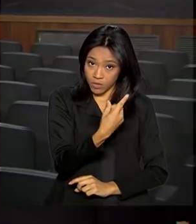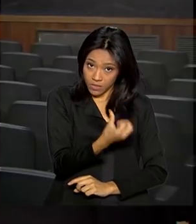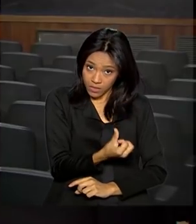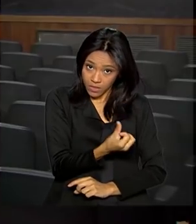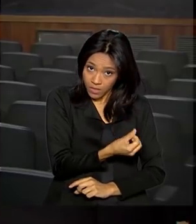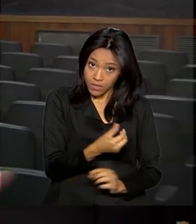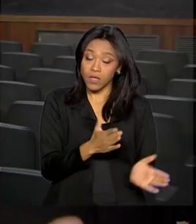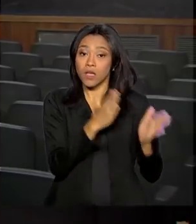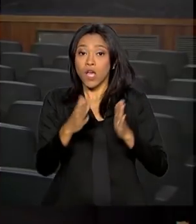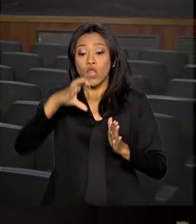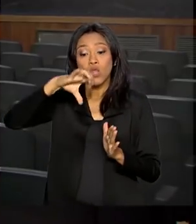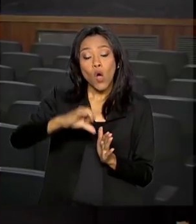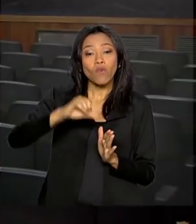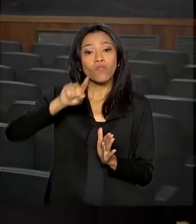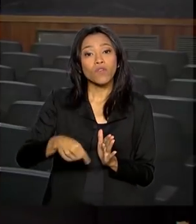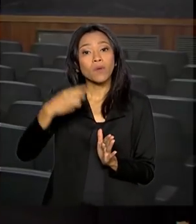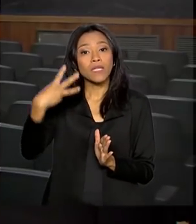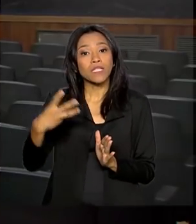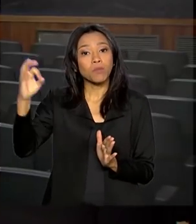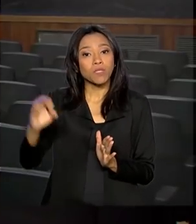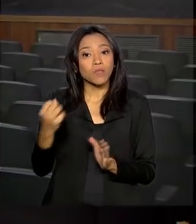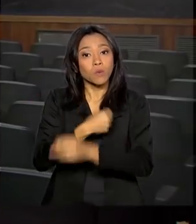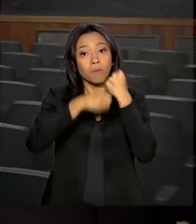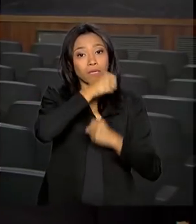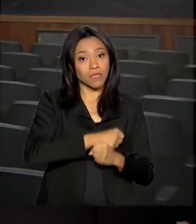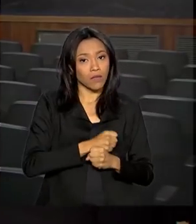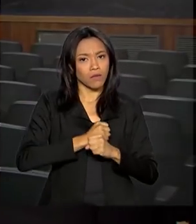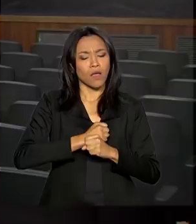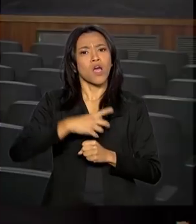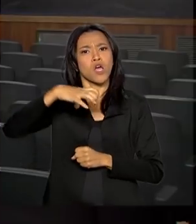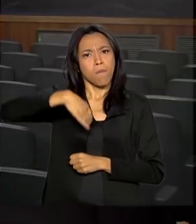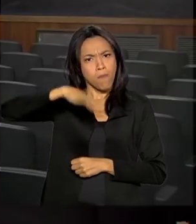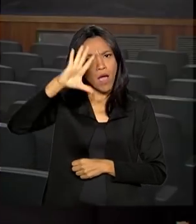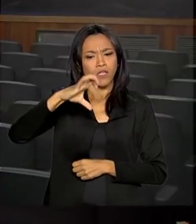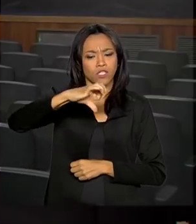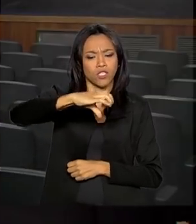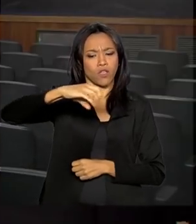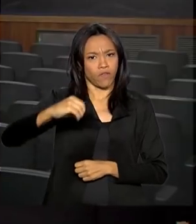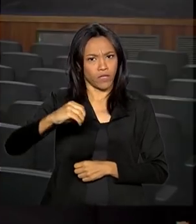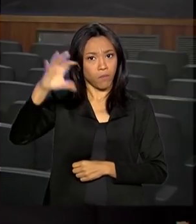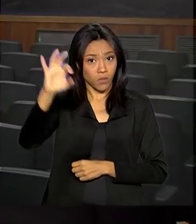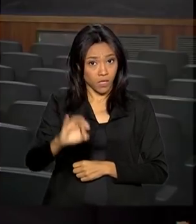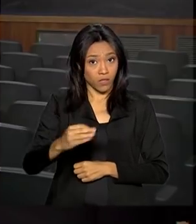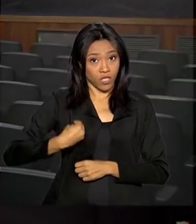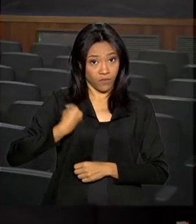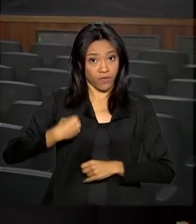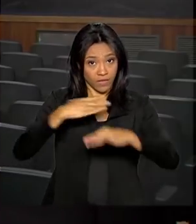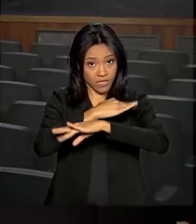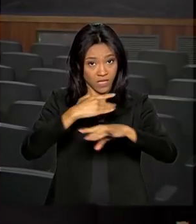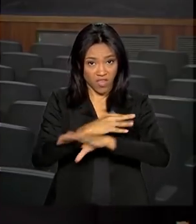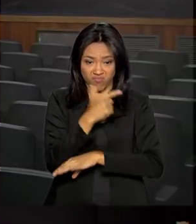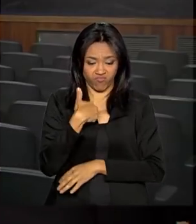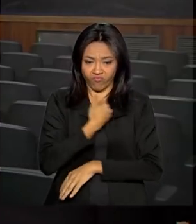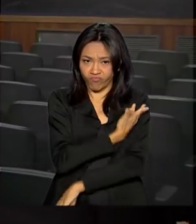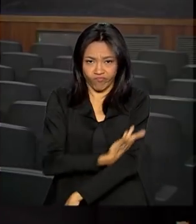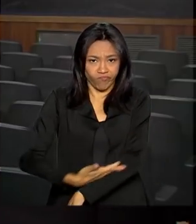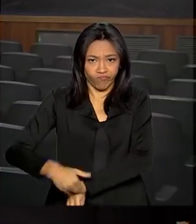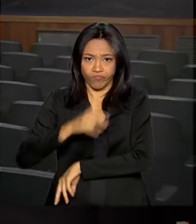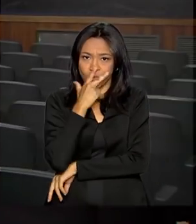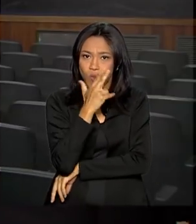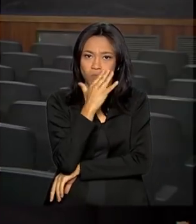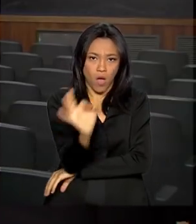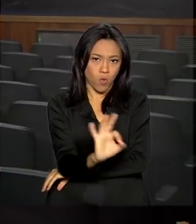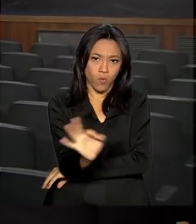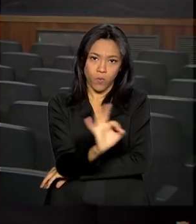9,3% no ano passado. Ou seja, mais 90% da população que vive nas capitais diz que não tem o hábito de fumar. A